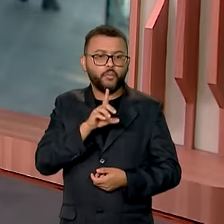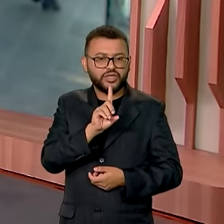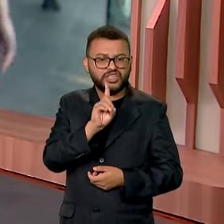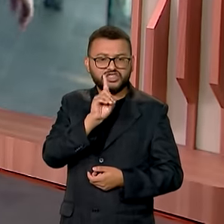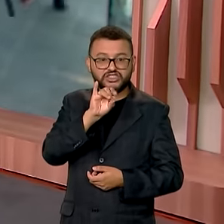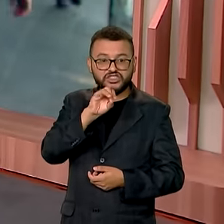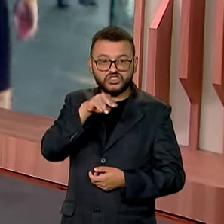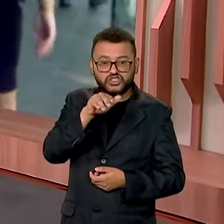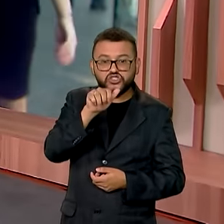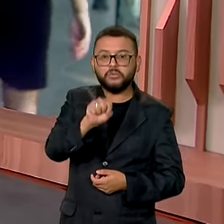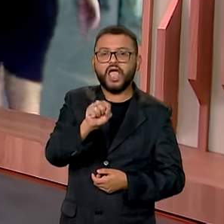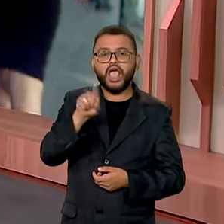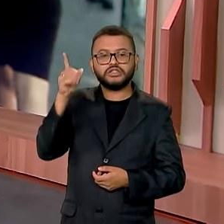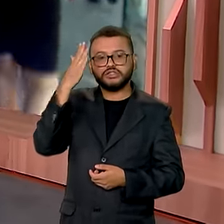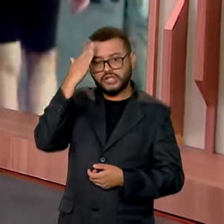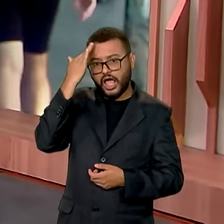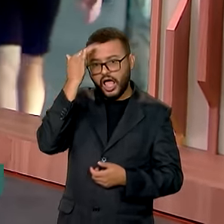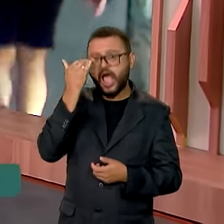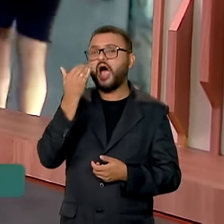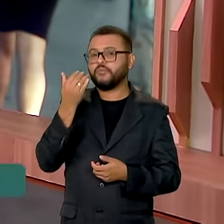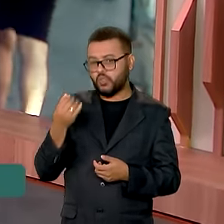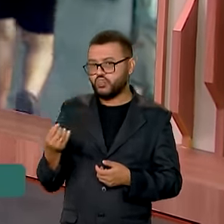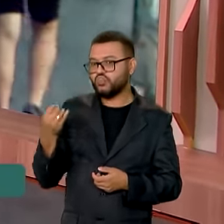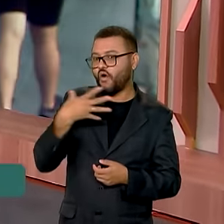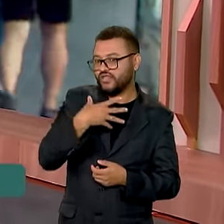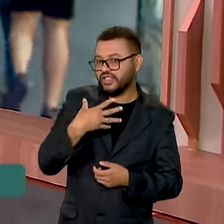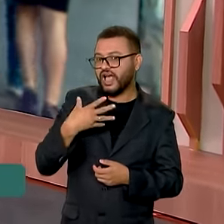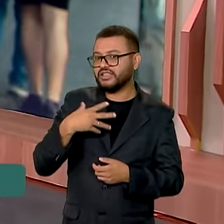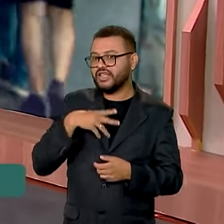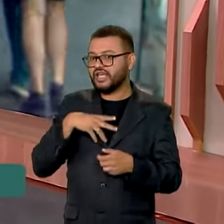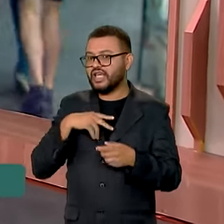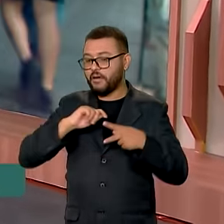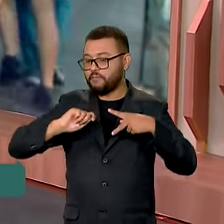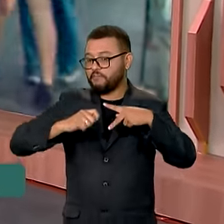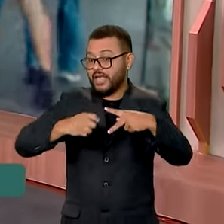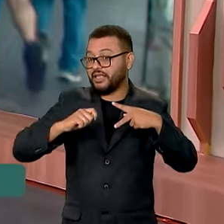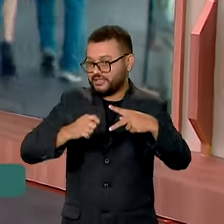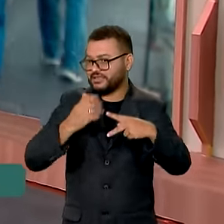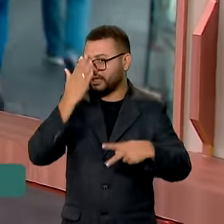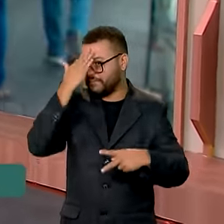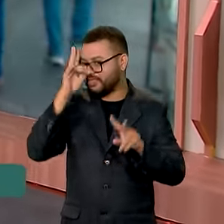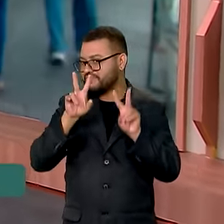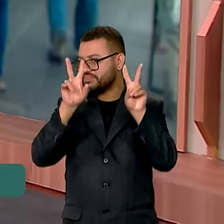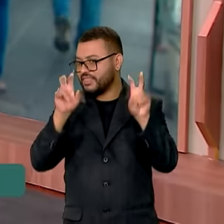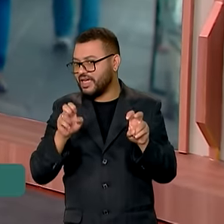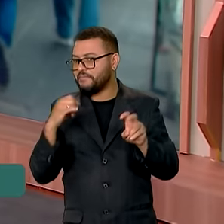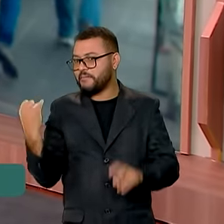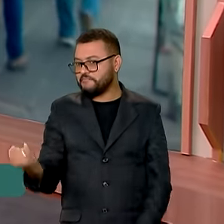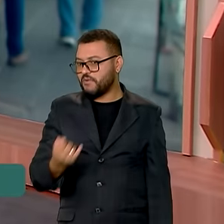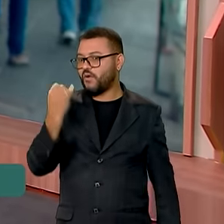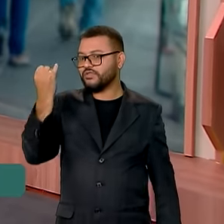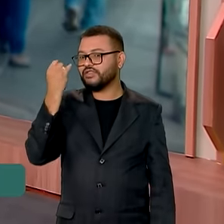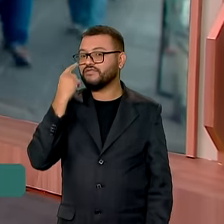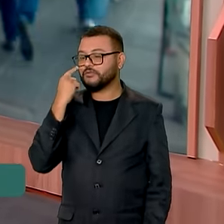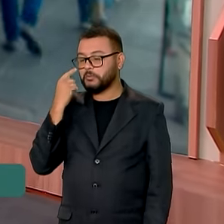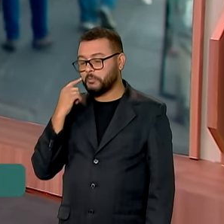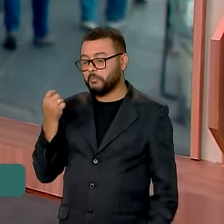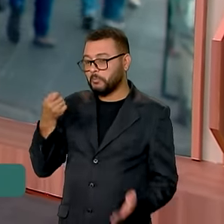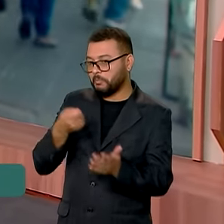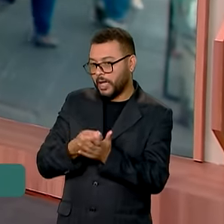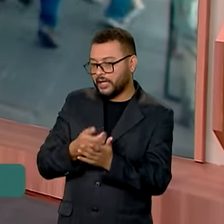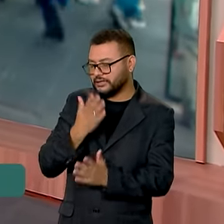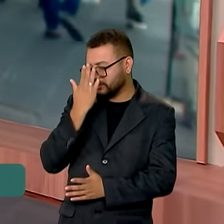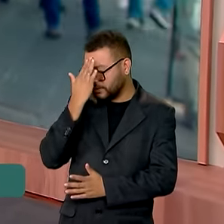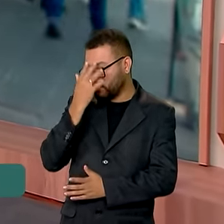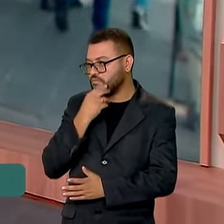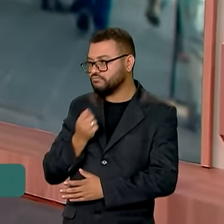Soldi, porque ele traz aí novidades sobre as transações feitas por PIX, esse importante mecanismo de pagamento. Bom dia